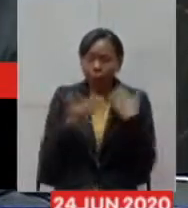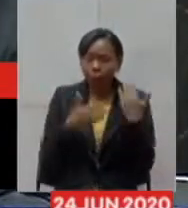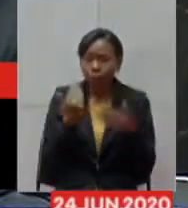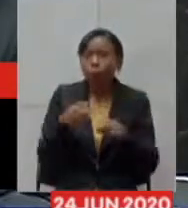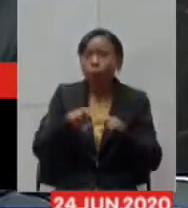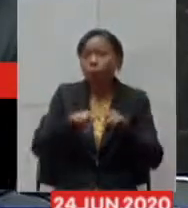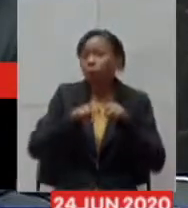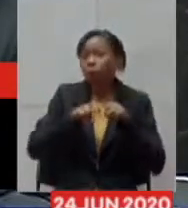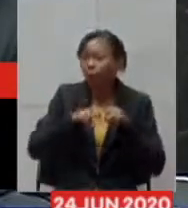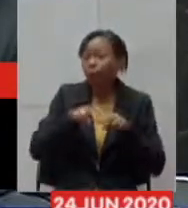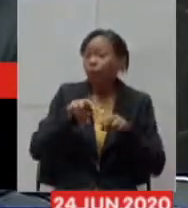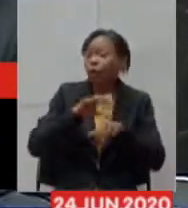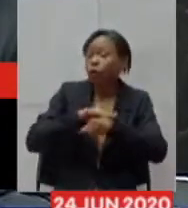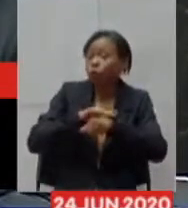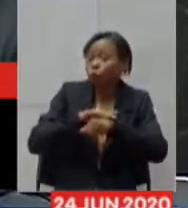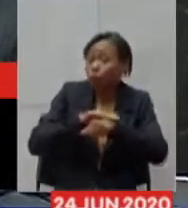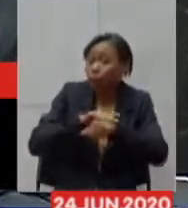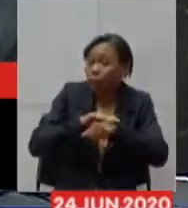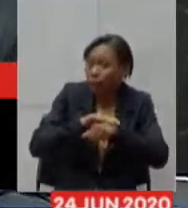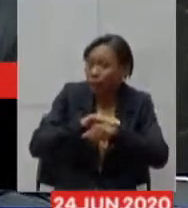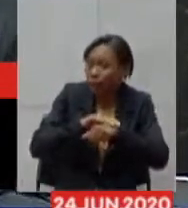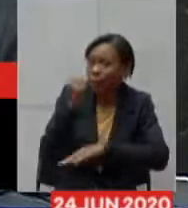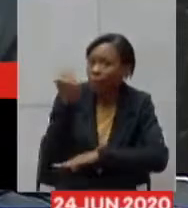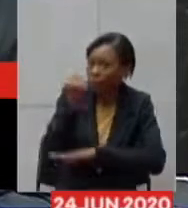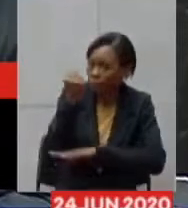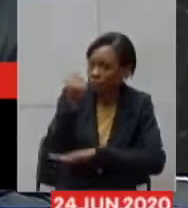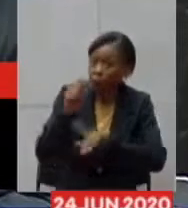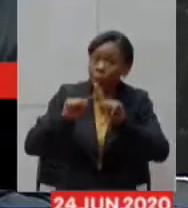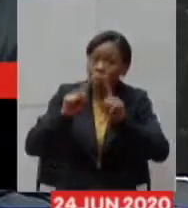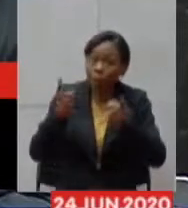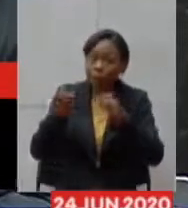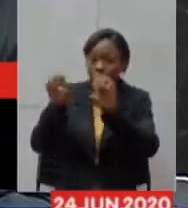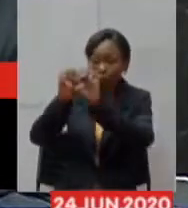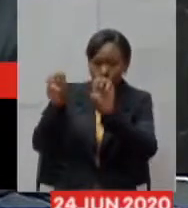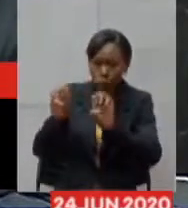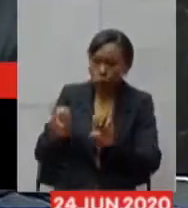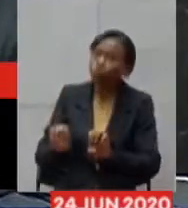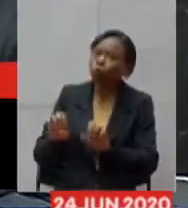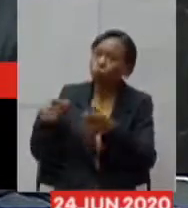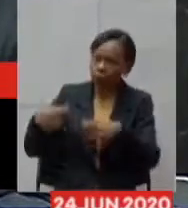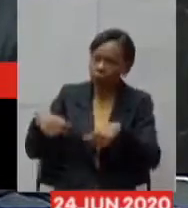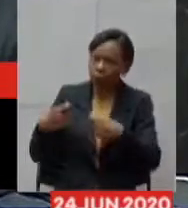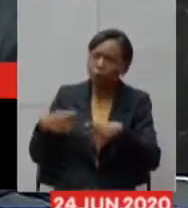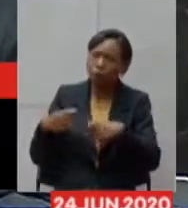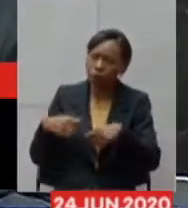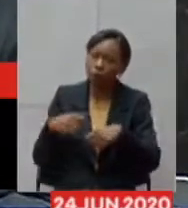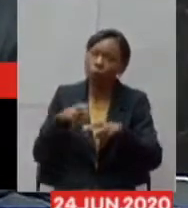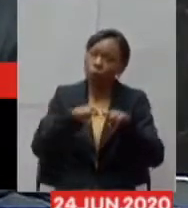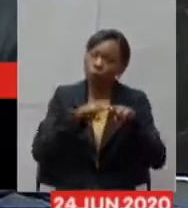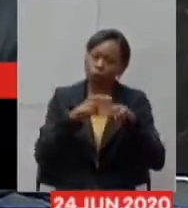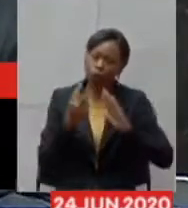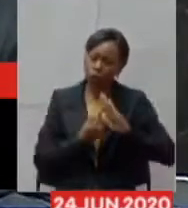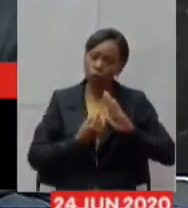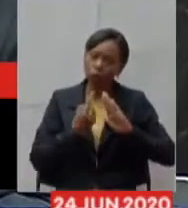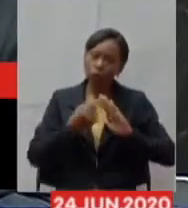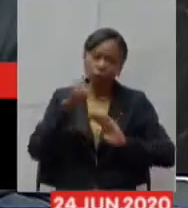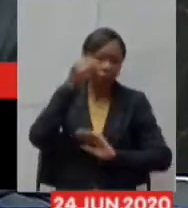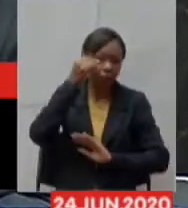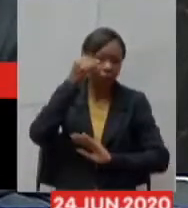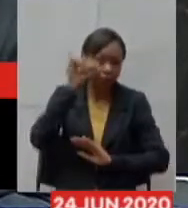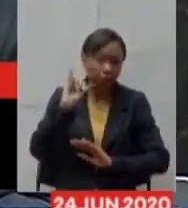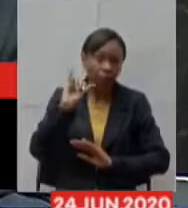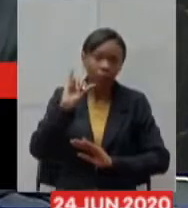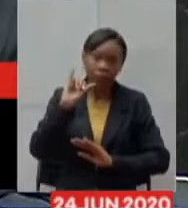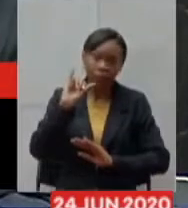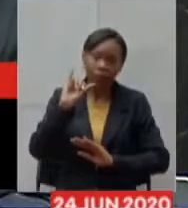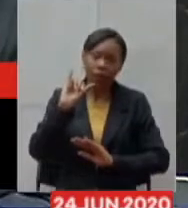a estrutura toda a lógica do combate à epidemia é para nós evitarmos a desassistência e isso até o momento a gente tem